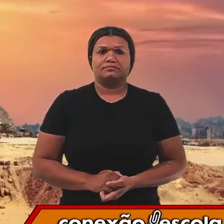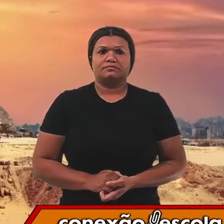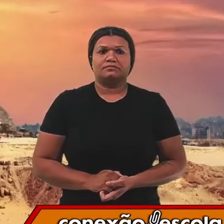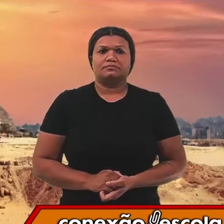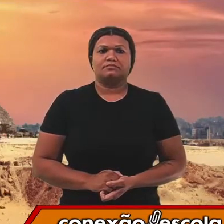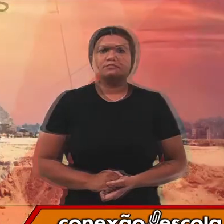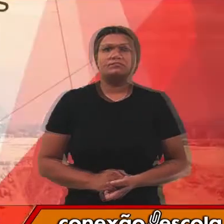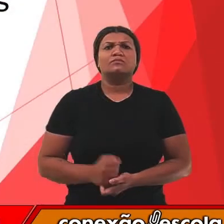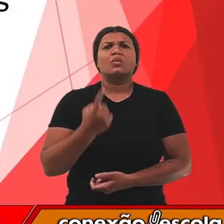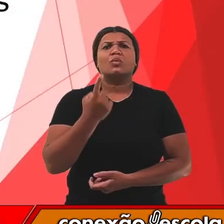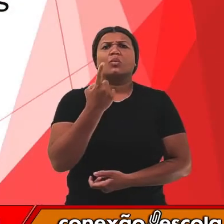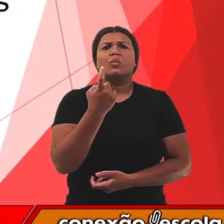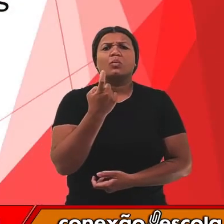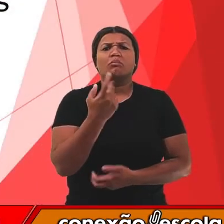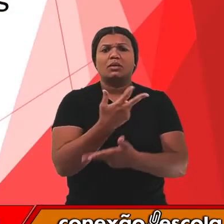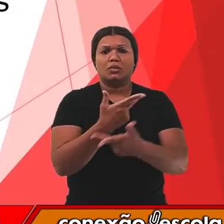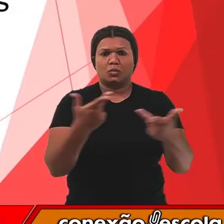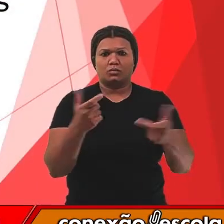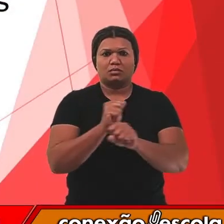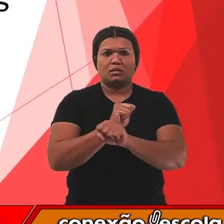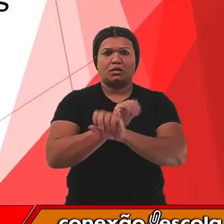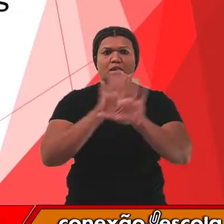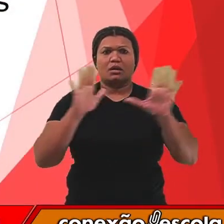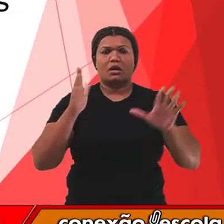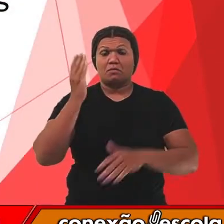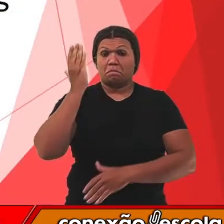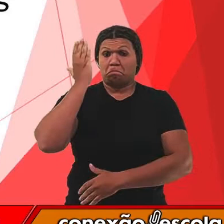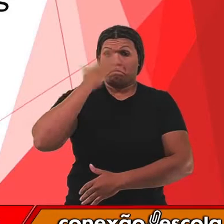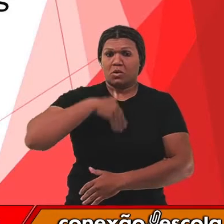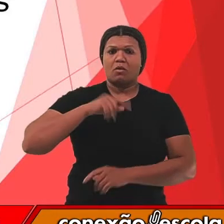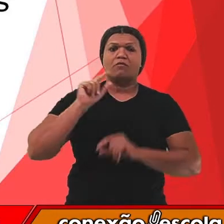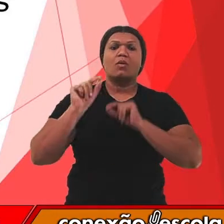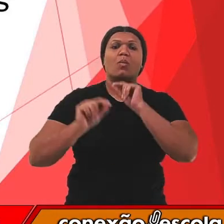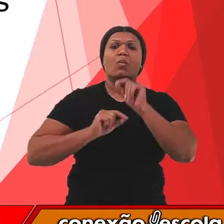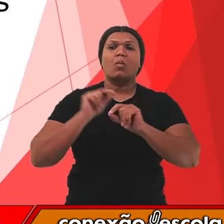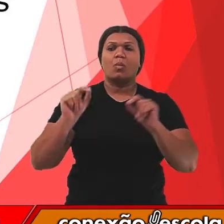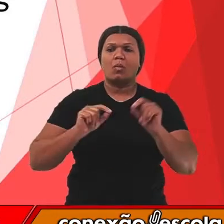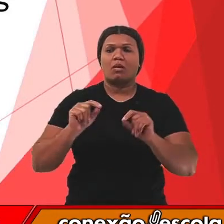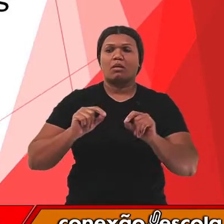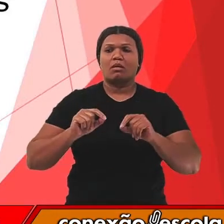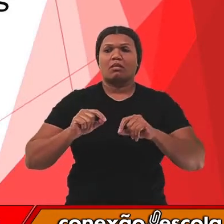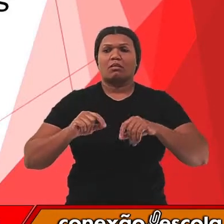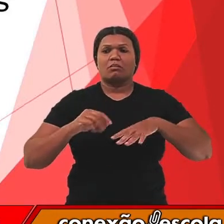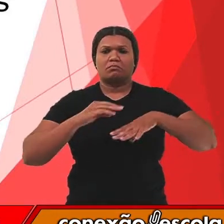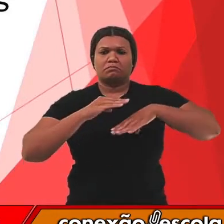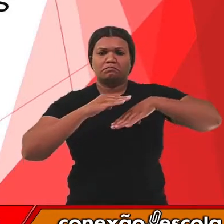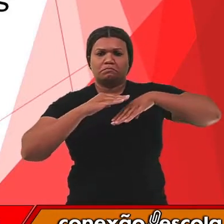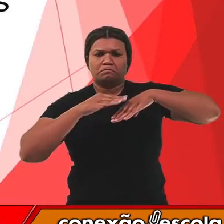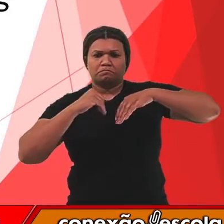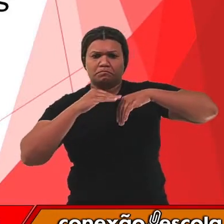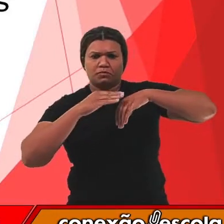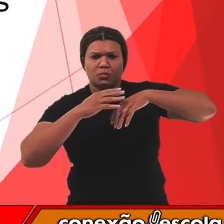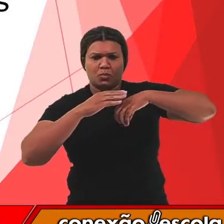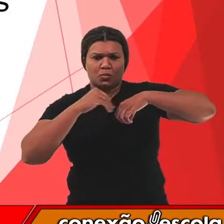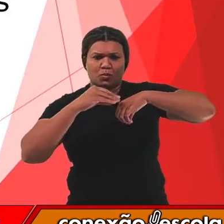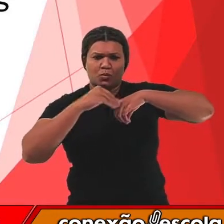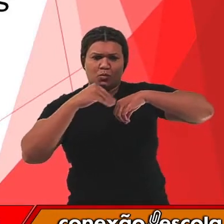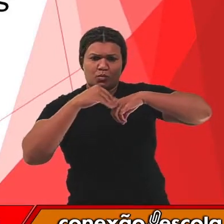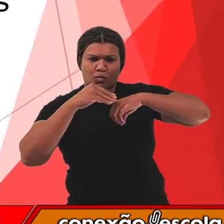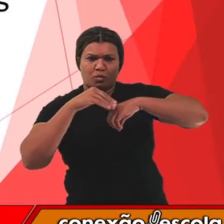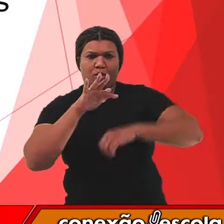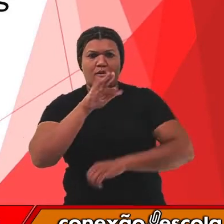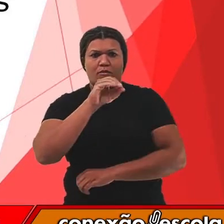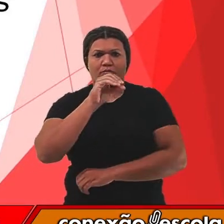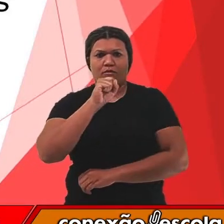Uma das evidências provém dos fósseis, que são vestígios dos seres preservados no solo,